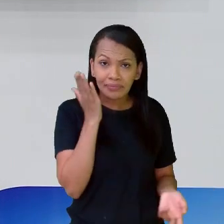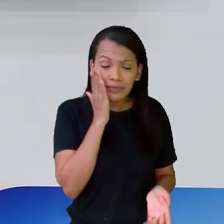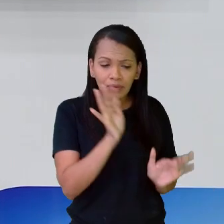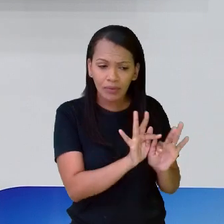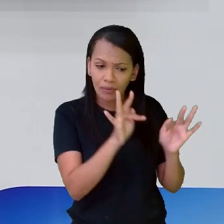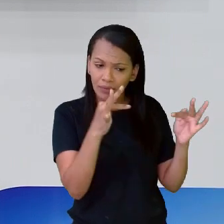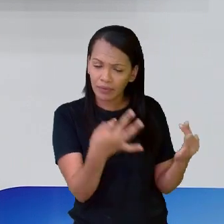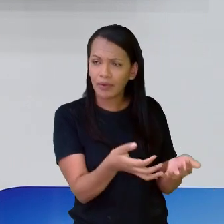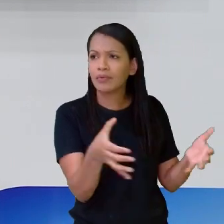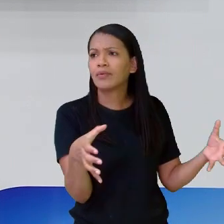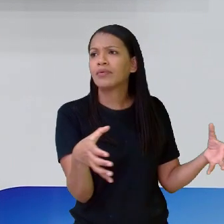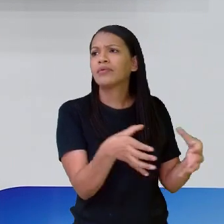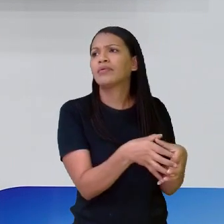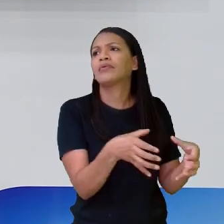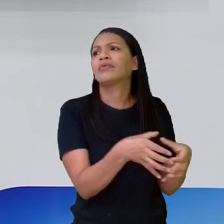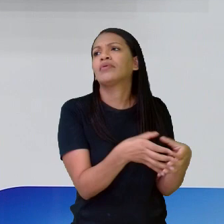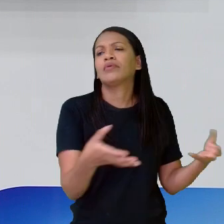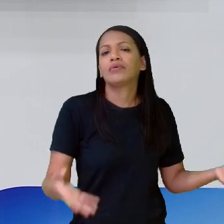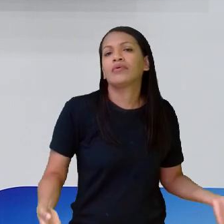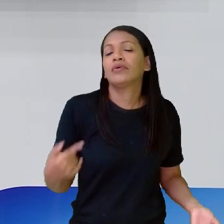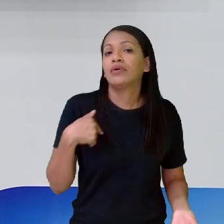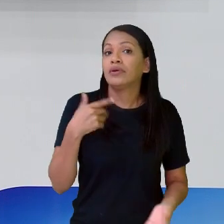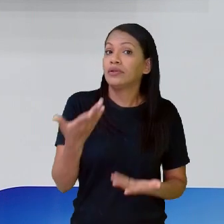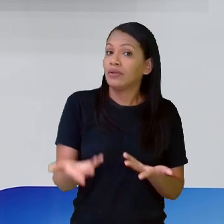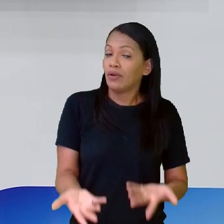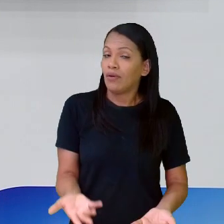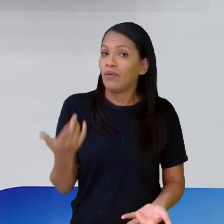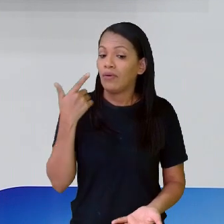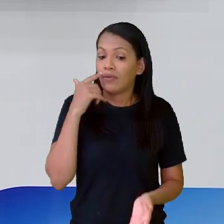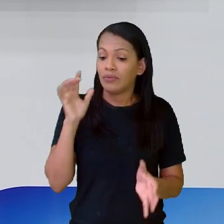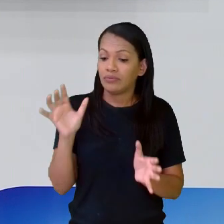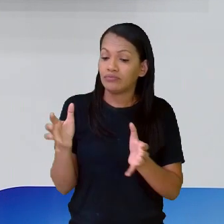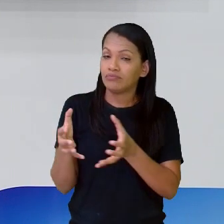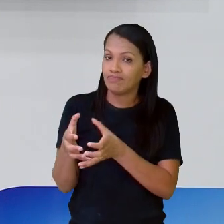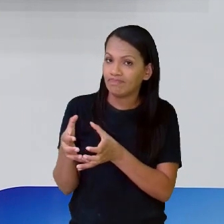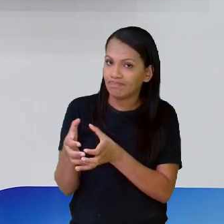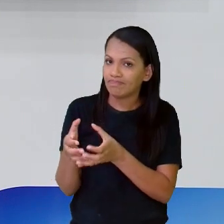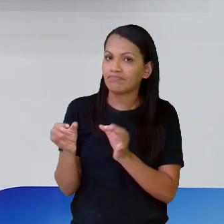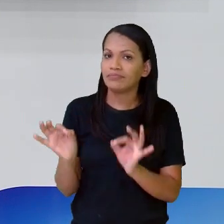do coletivo, estão no singular.